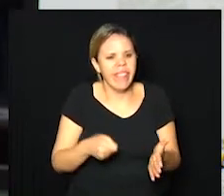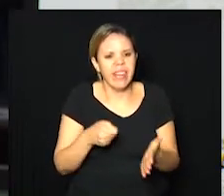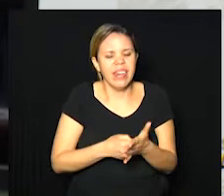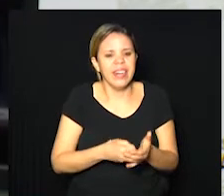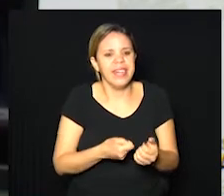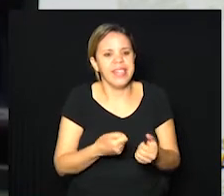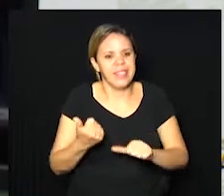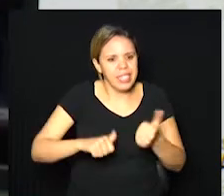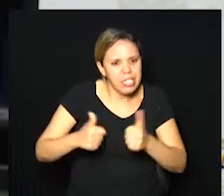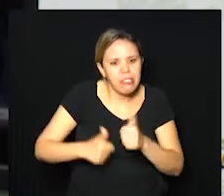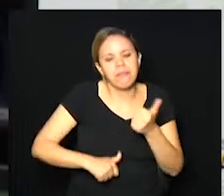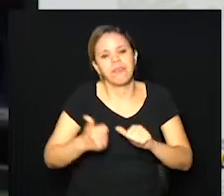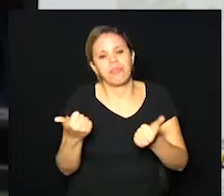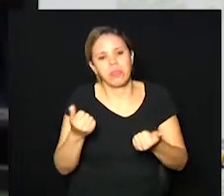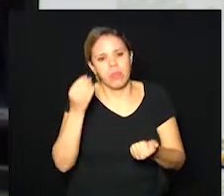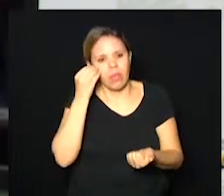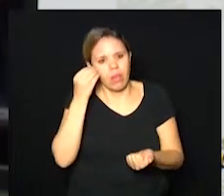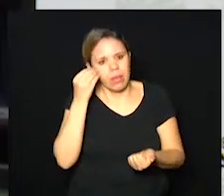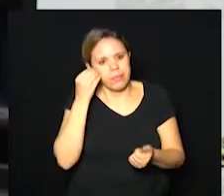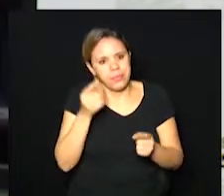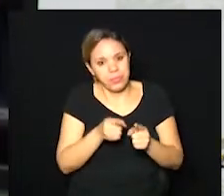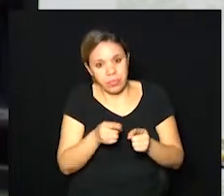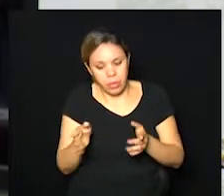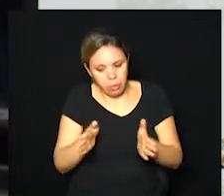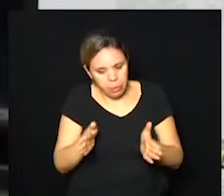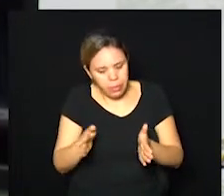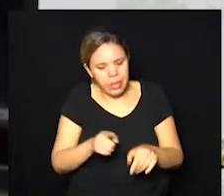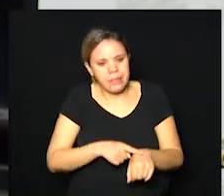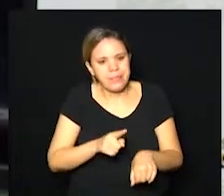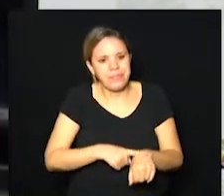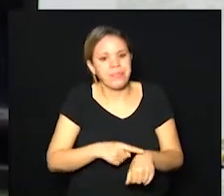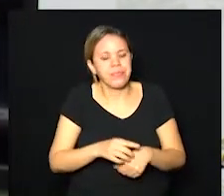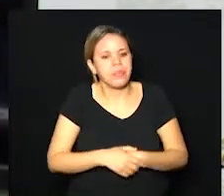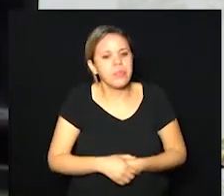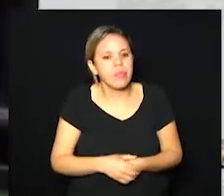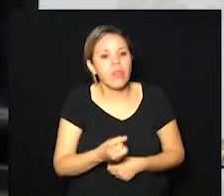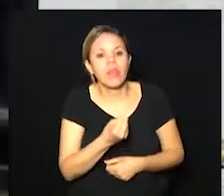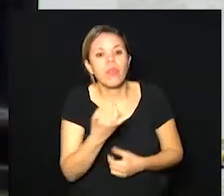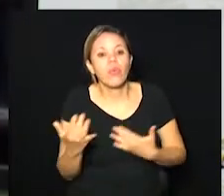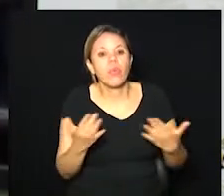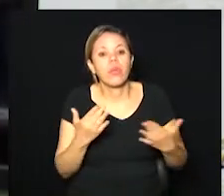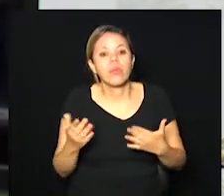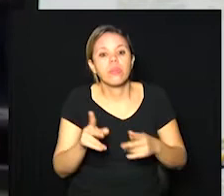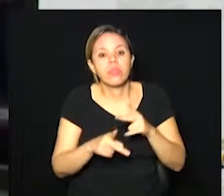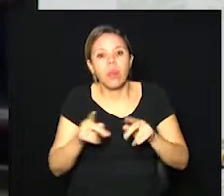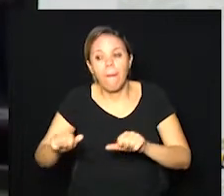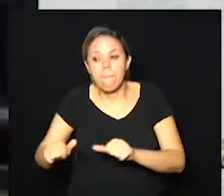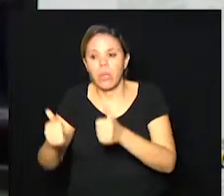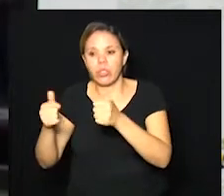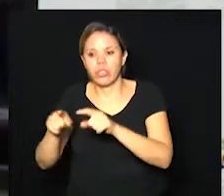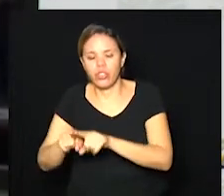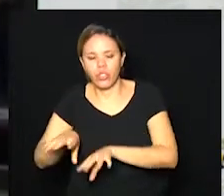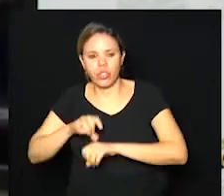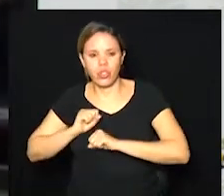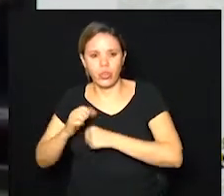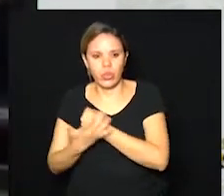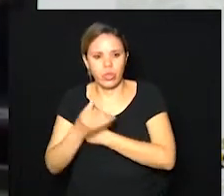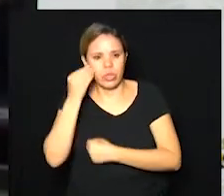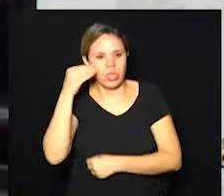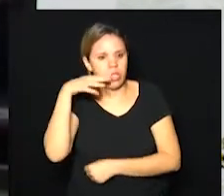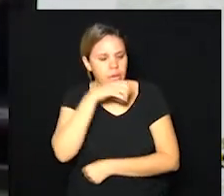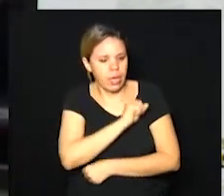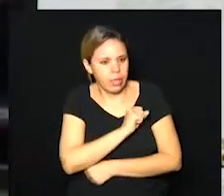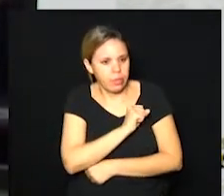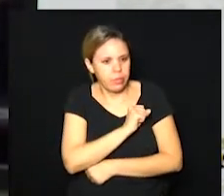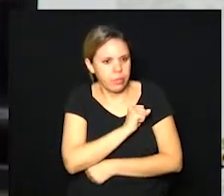dado que ocorre neste determinado momento, que é a proporção de casos positivos, através do teste rápido, é